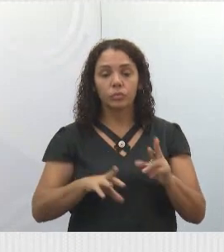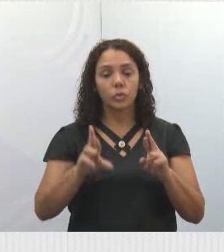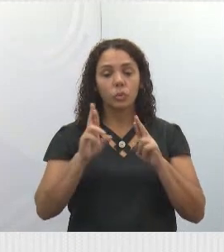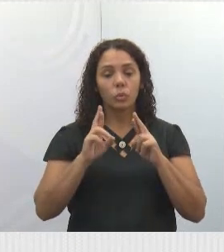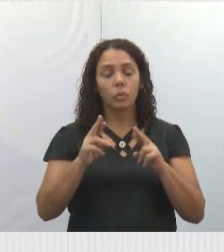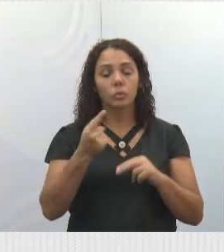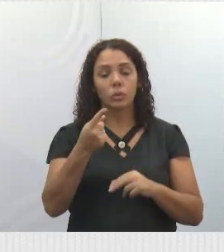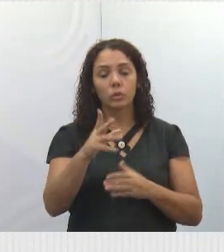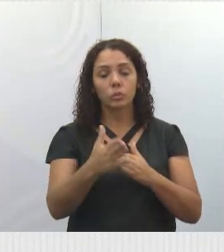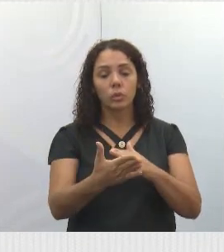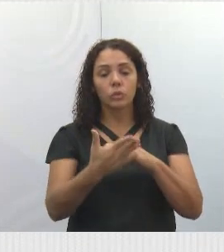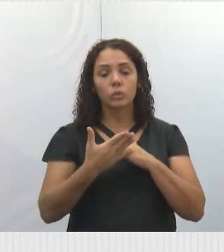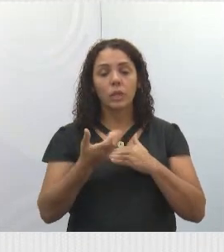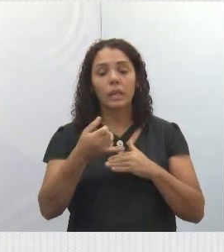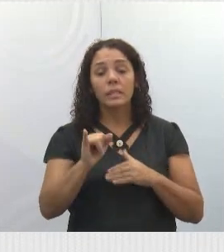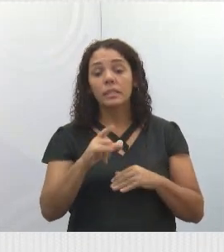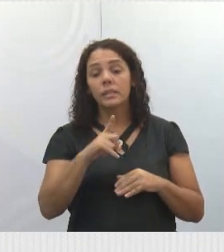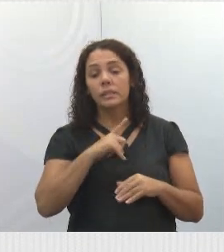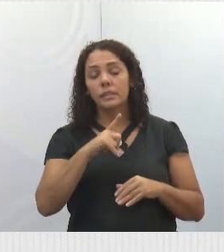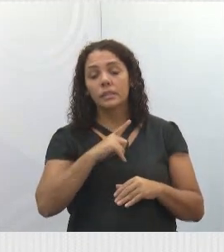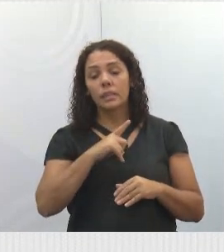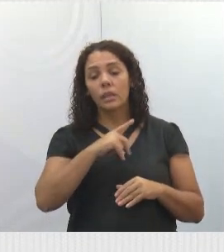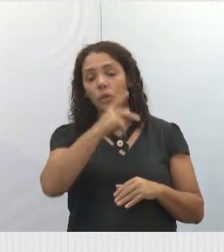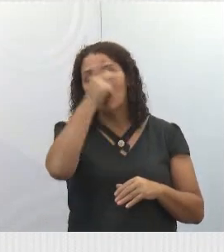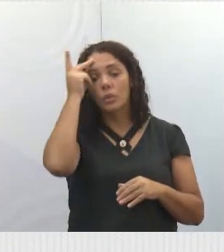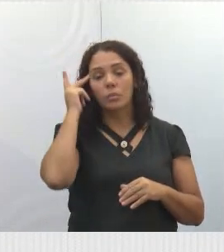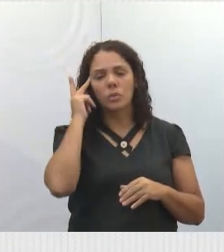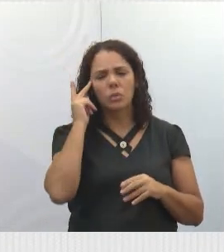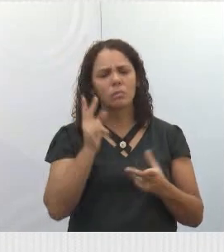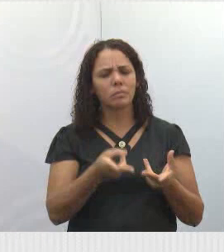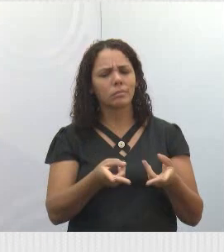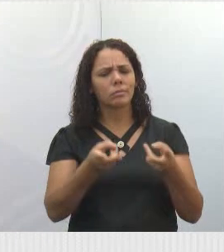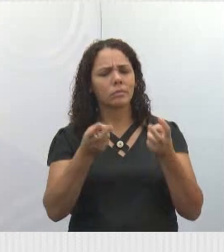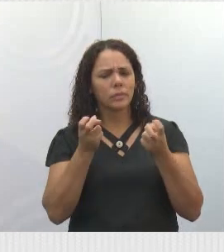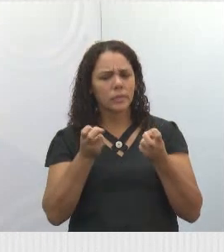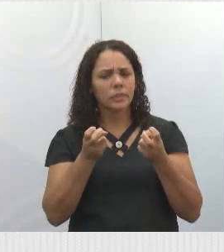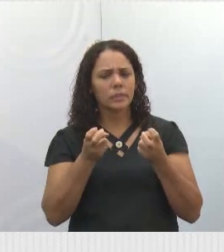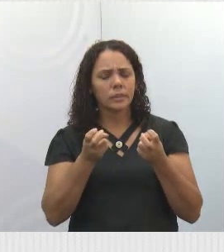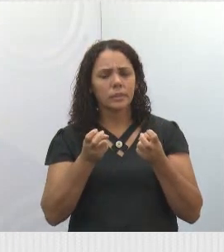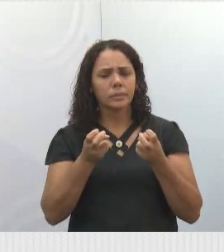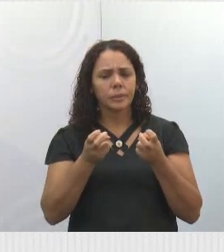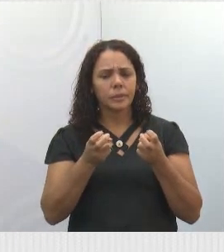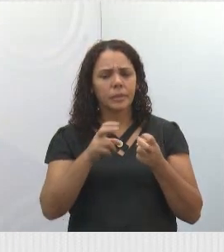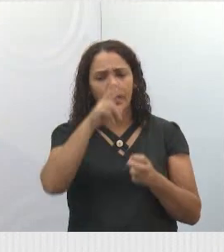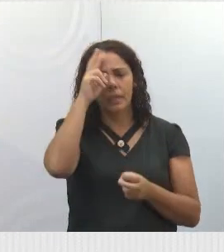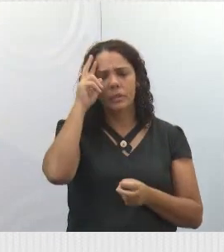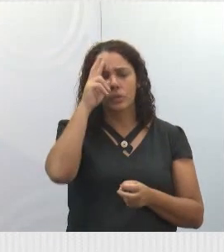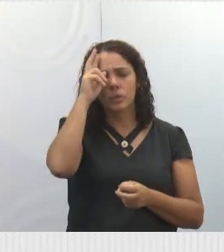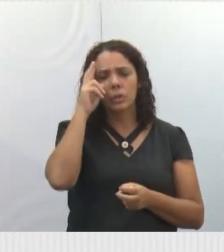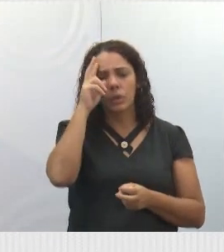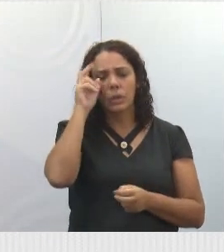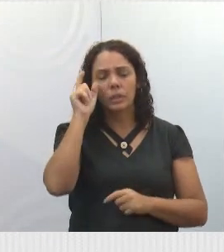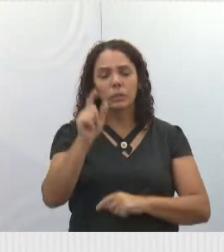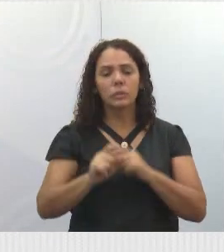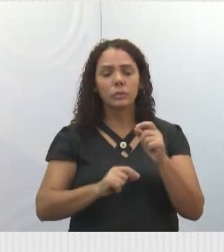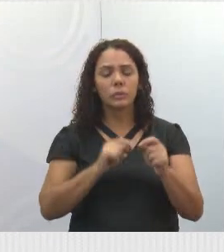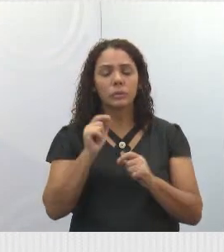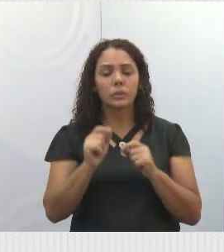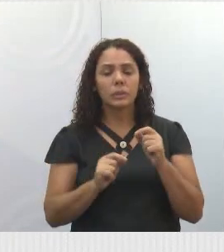batalha. E se você tiver alguém que você perceba a história de que em